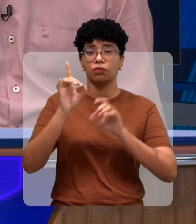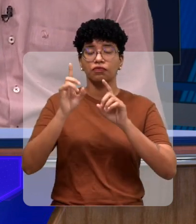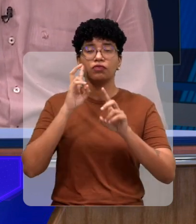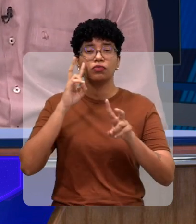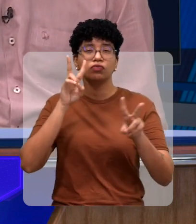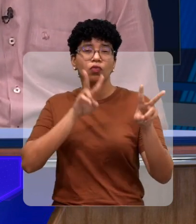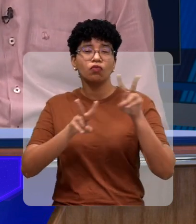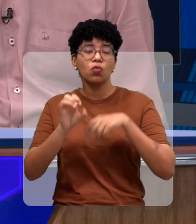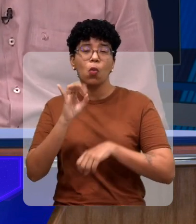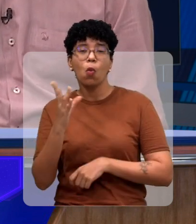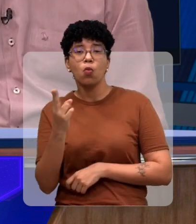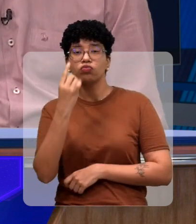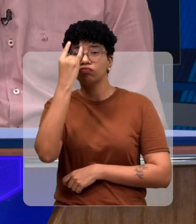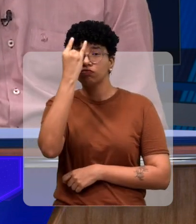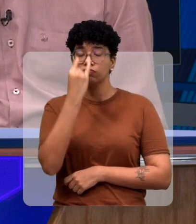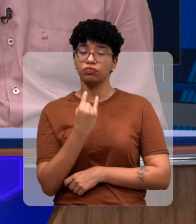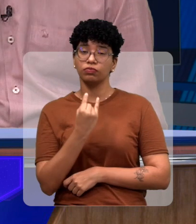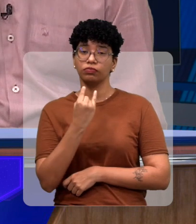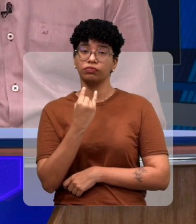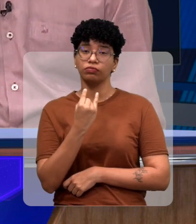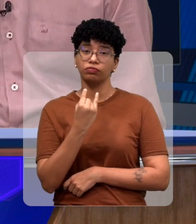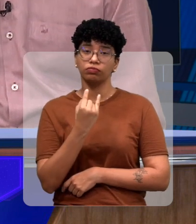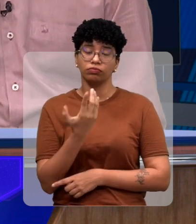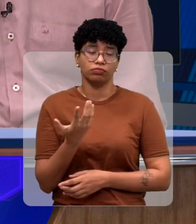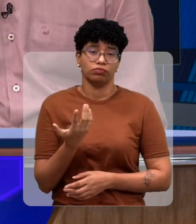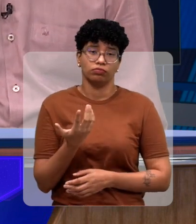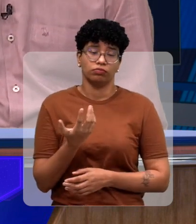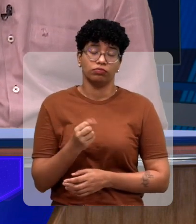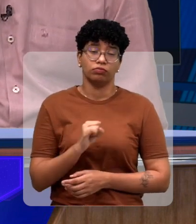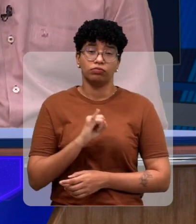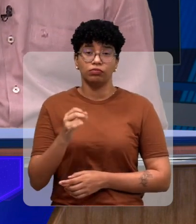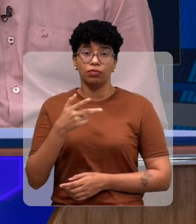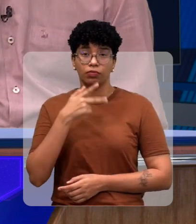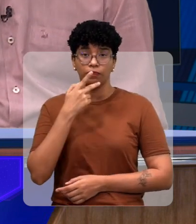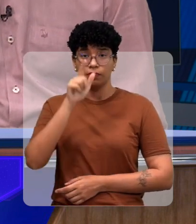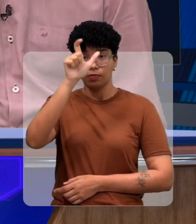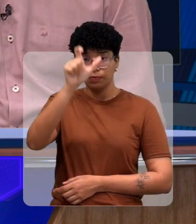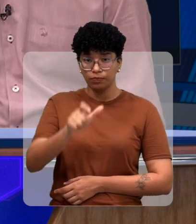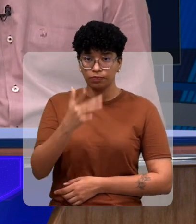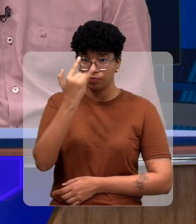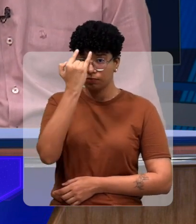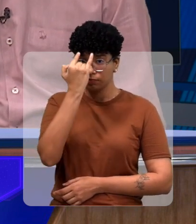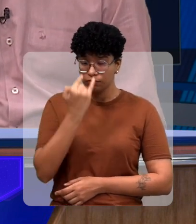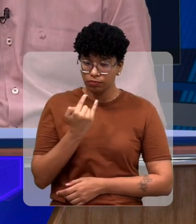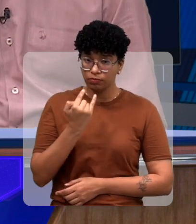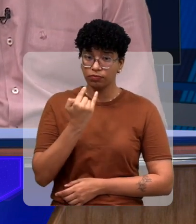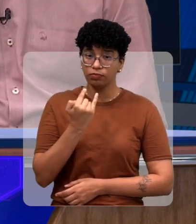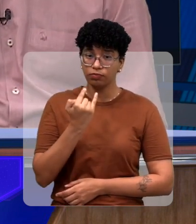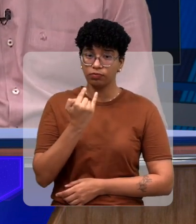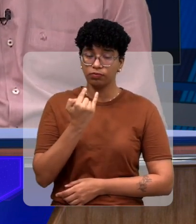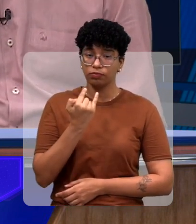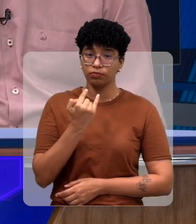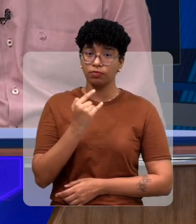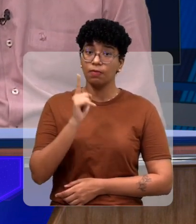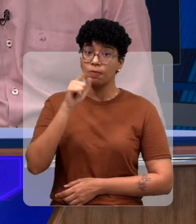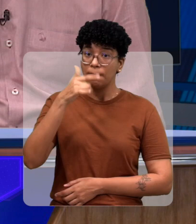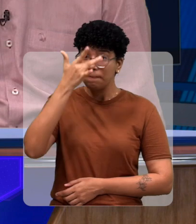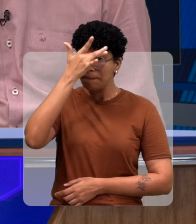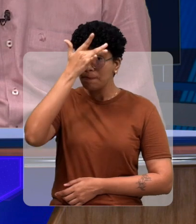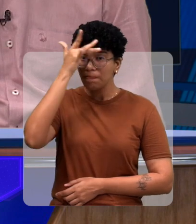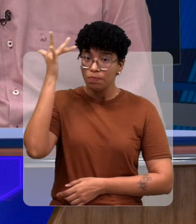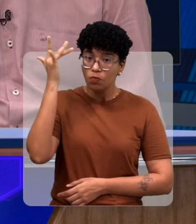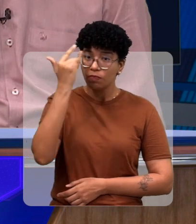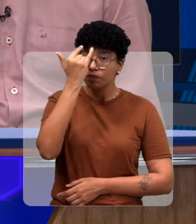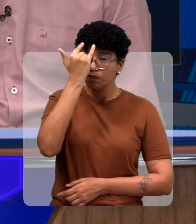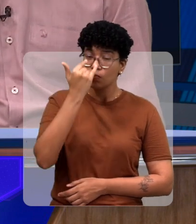deficiente visual ou cego é quando se referiu a uma pessoa cega o próprio nome tá dizendo uma